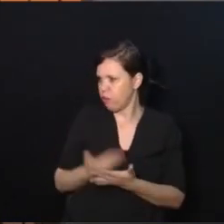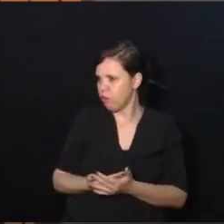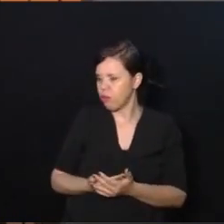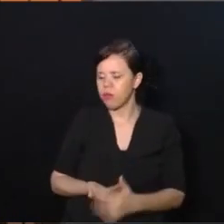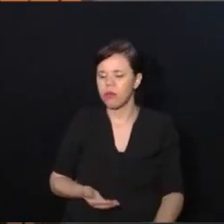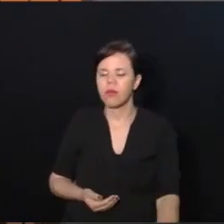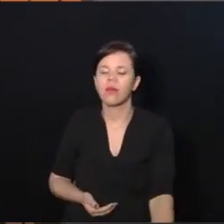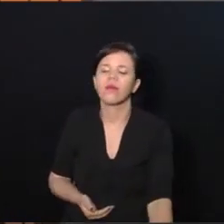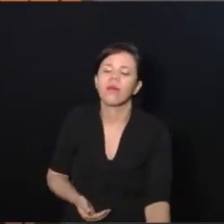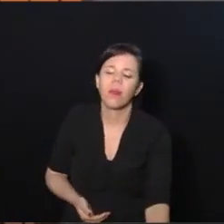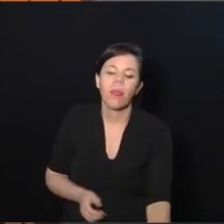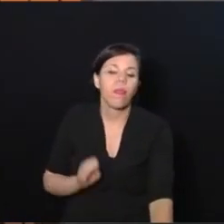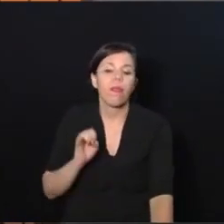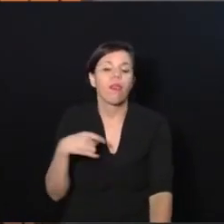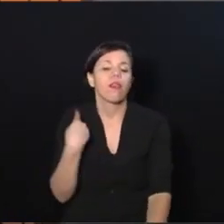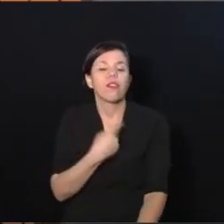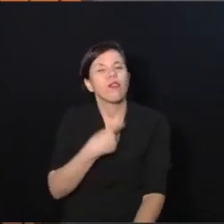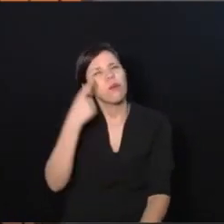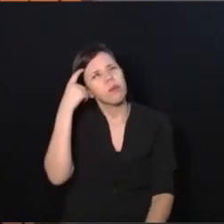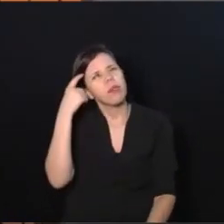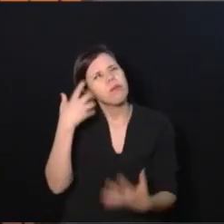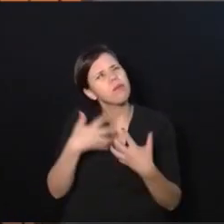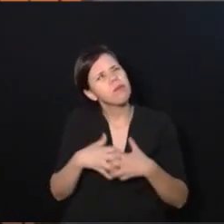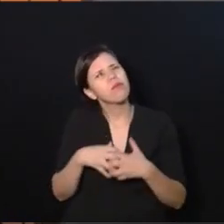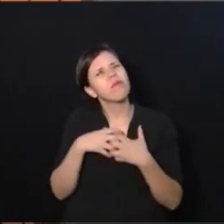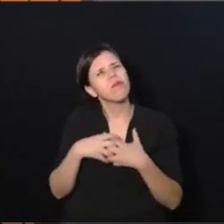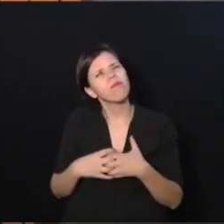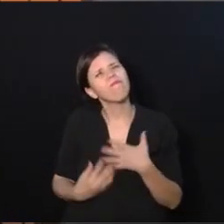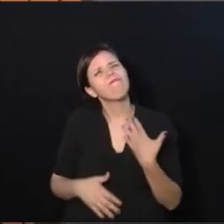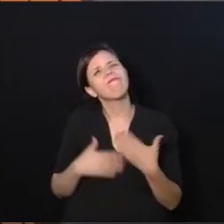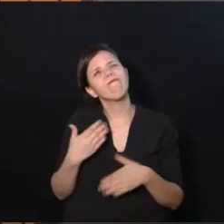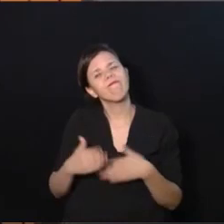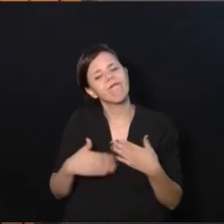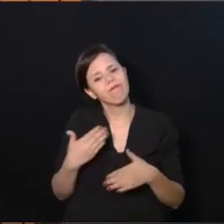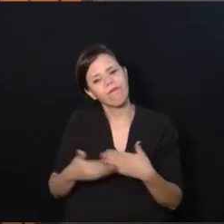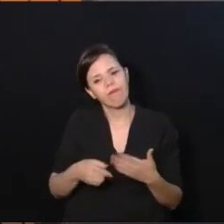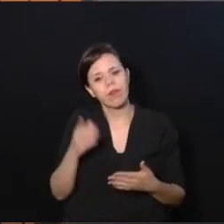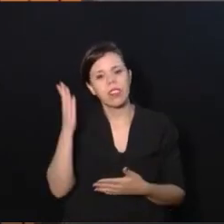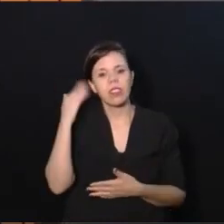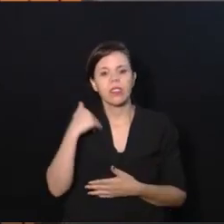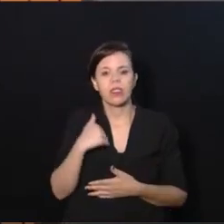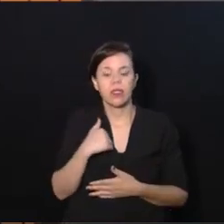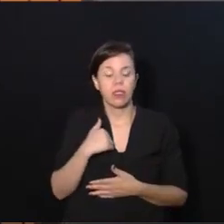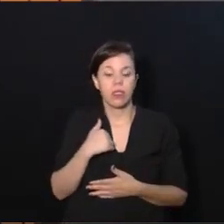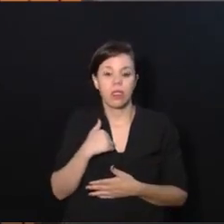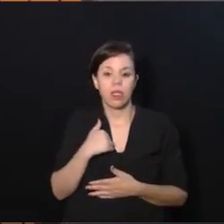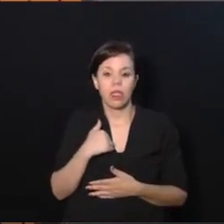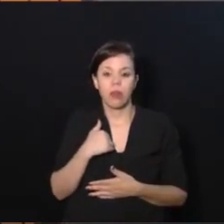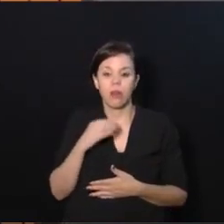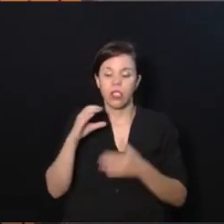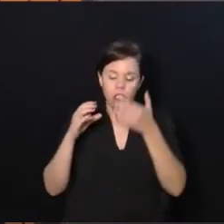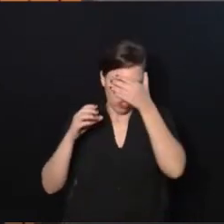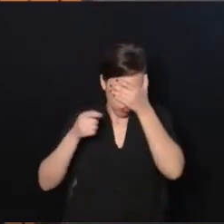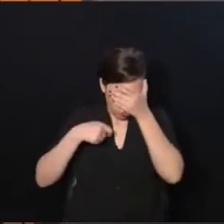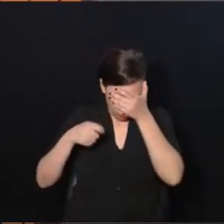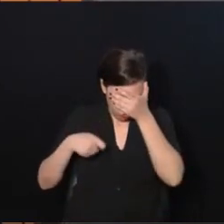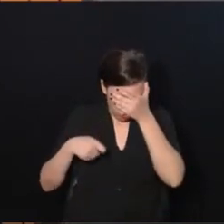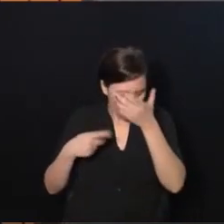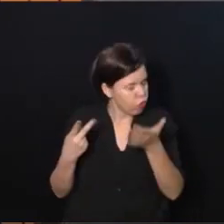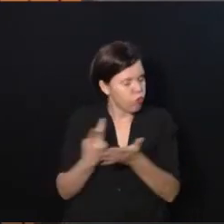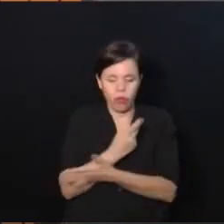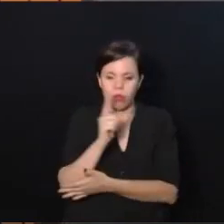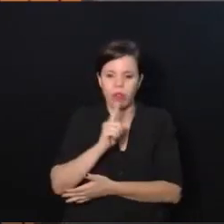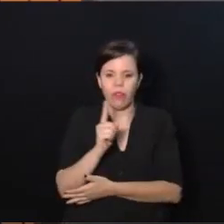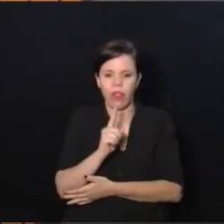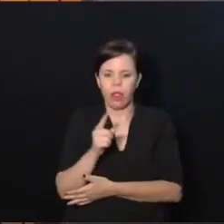E, se a gente for parar para pensar hoje em dia, sabe que Chico não estava errado? Quando Chico